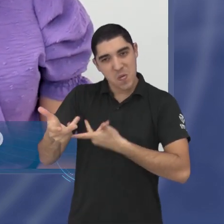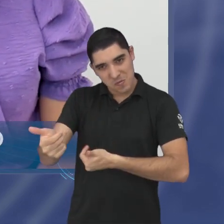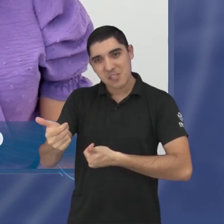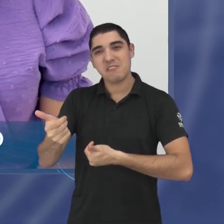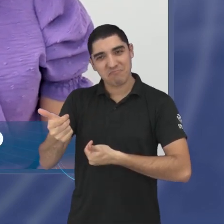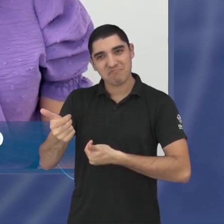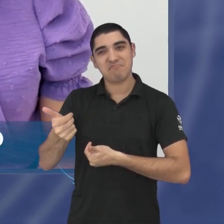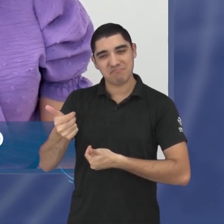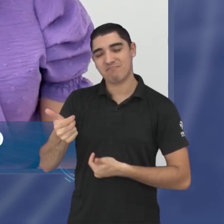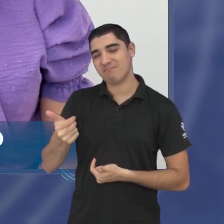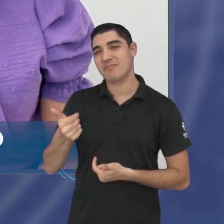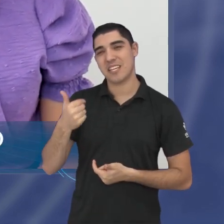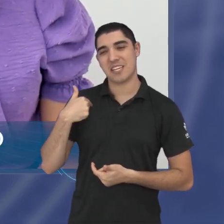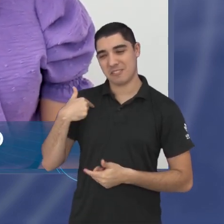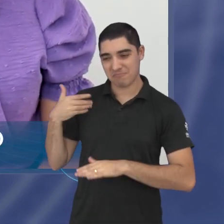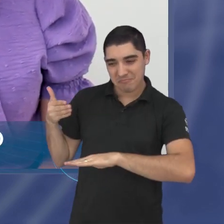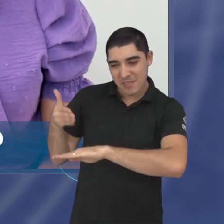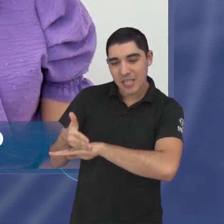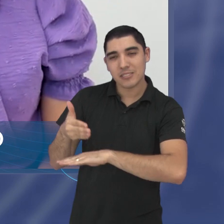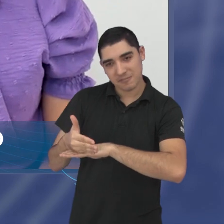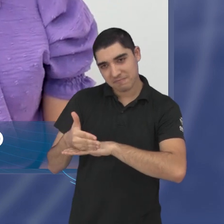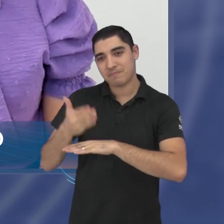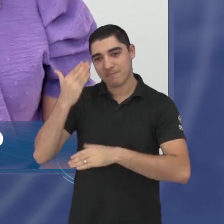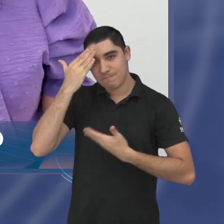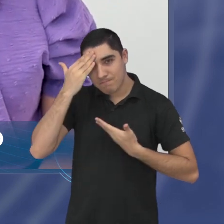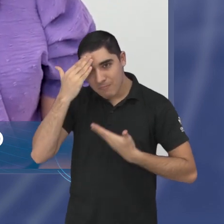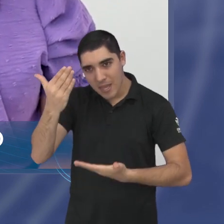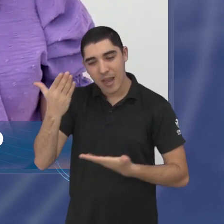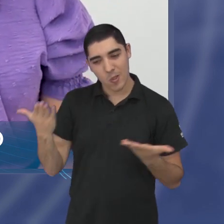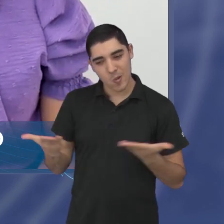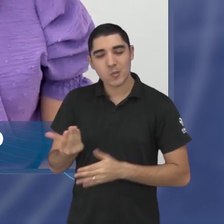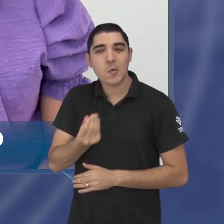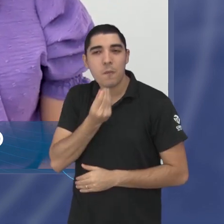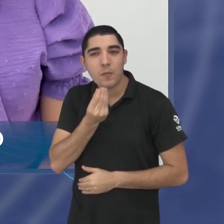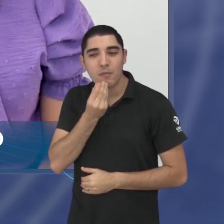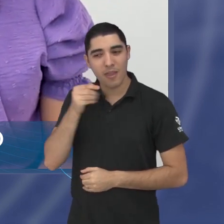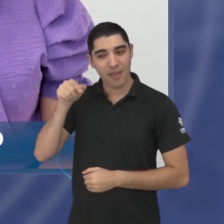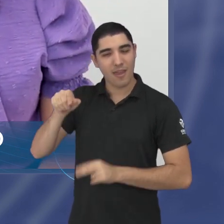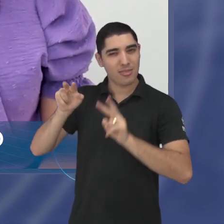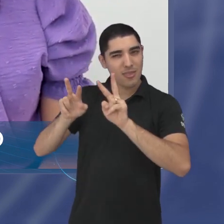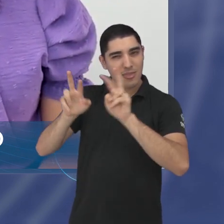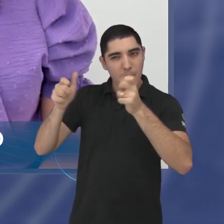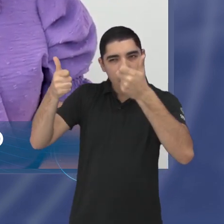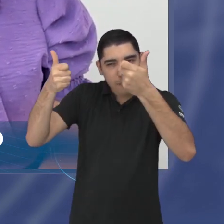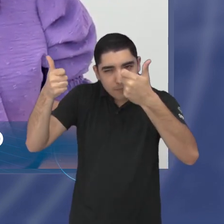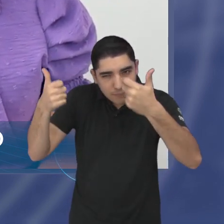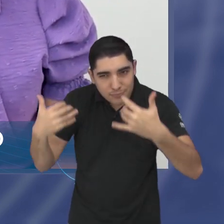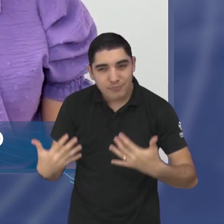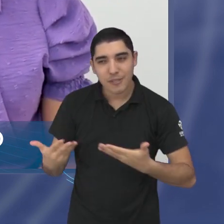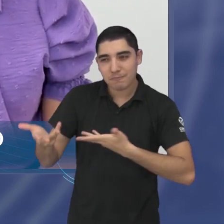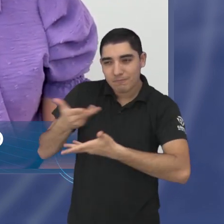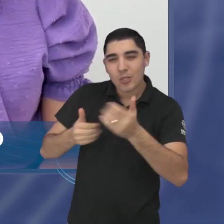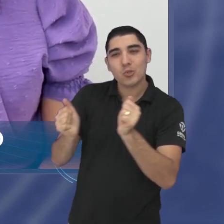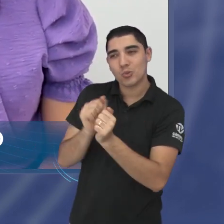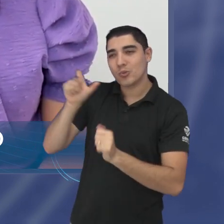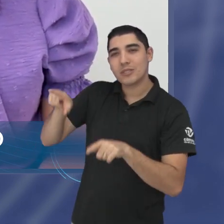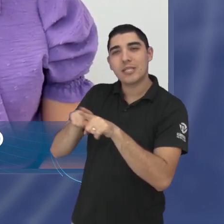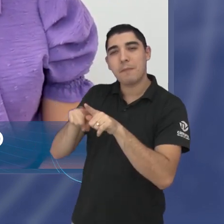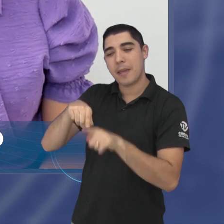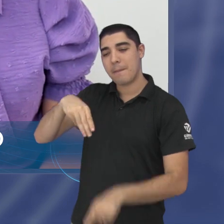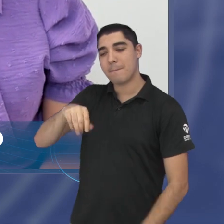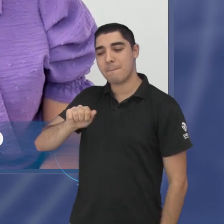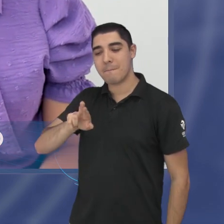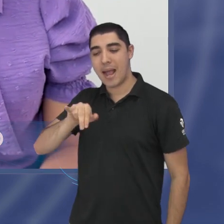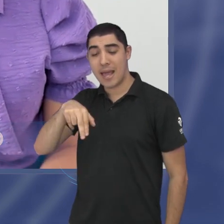muito obrigada pelo convite, agradeço por essa oportunidade de estar aqui com você e com a Marina para falar sobre uma temática